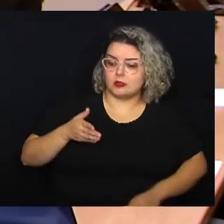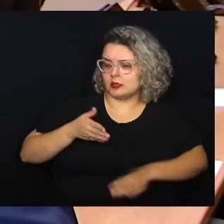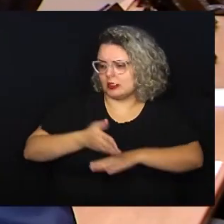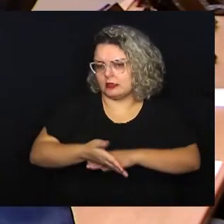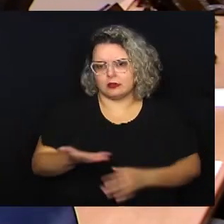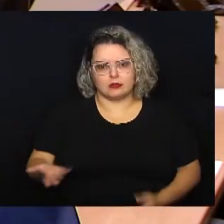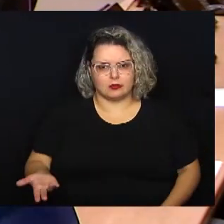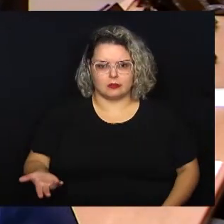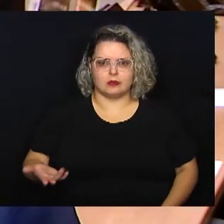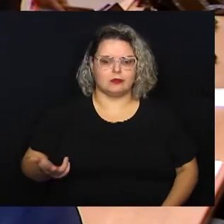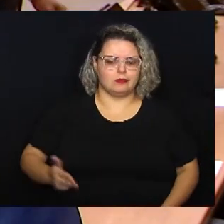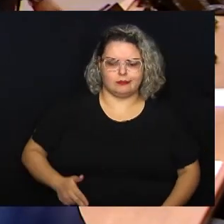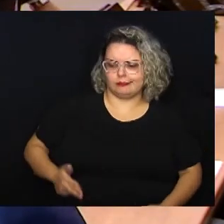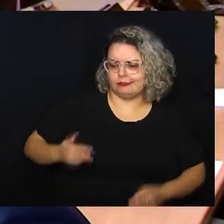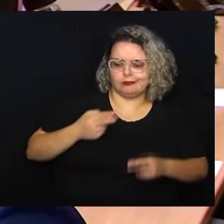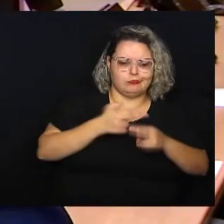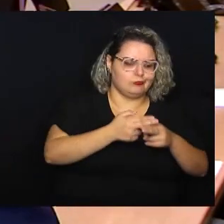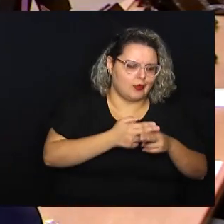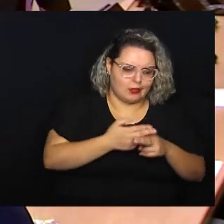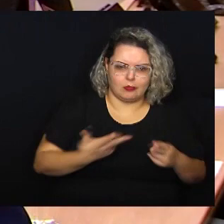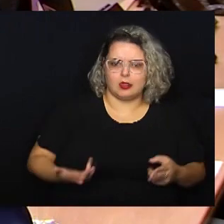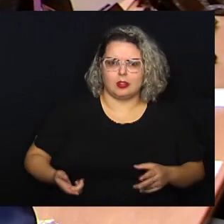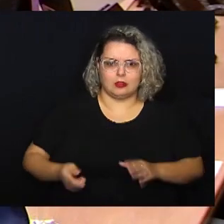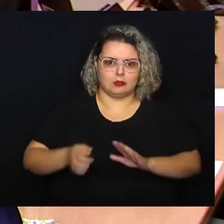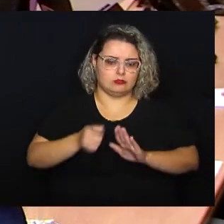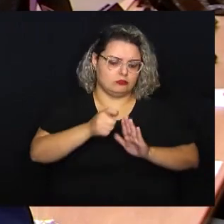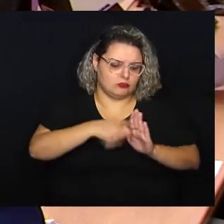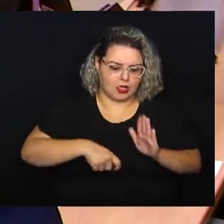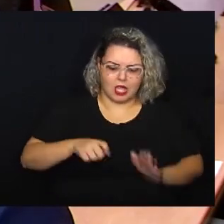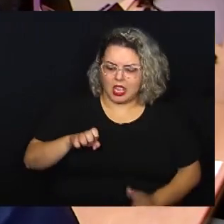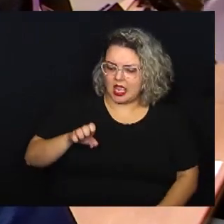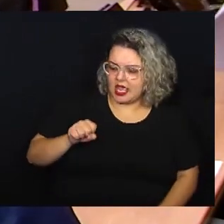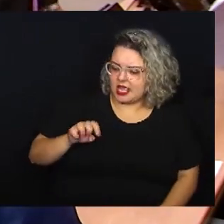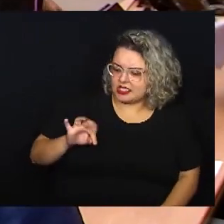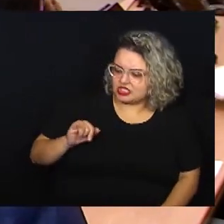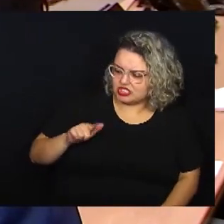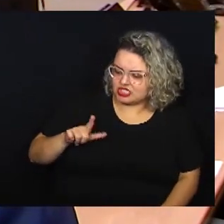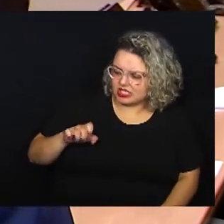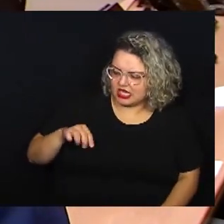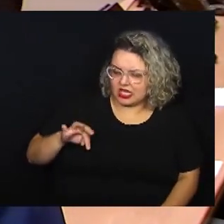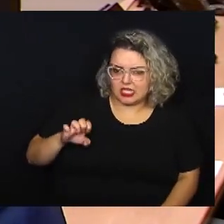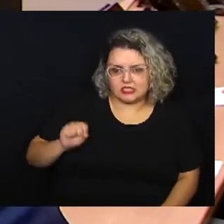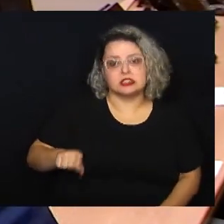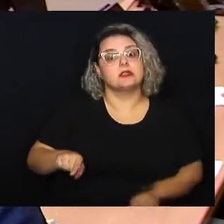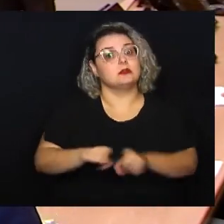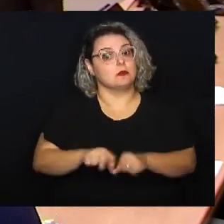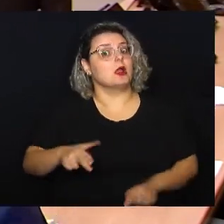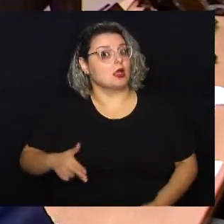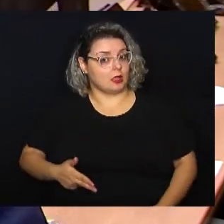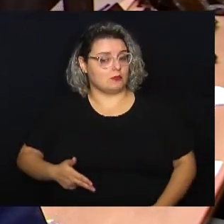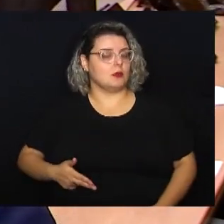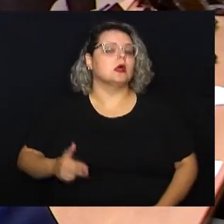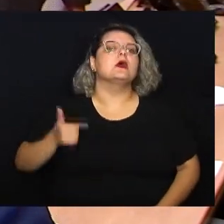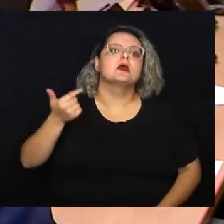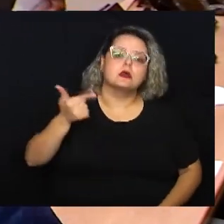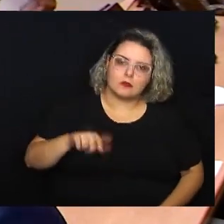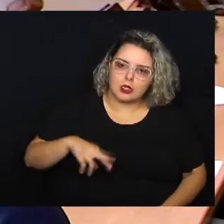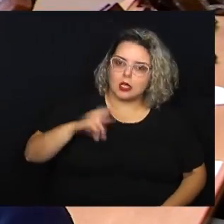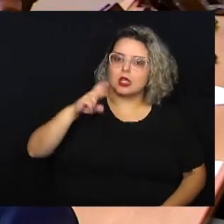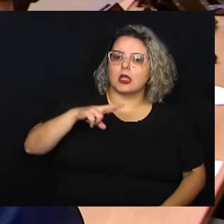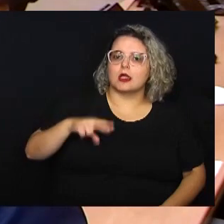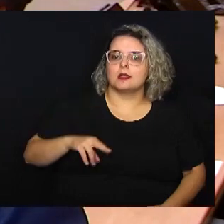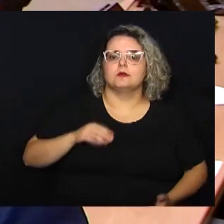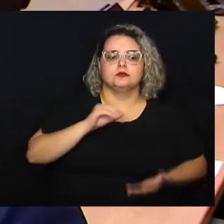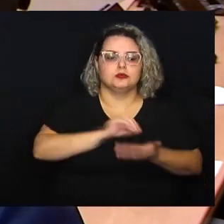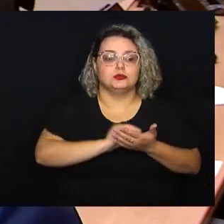com objetos cortantes, faca, estilete e as armas também. Isso mais uma vez em razão dos